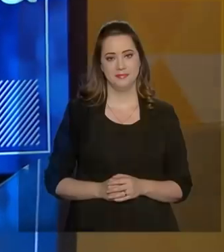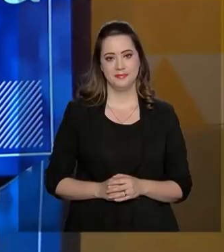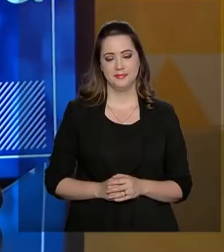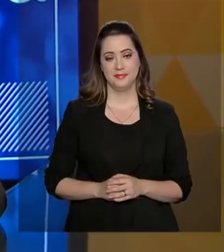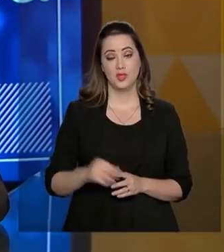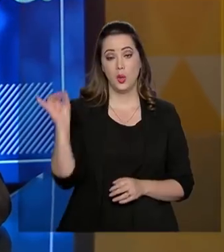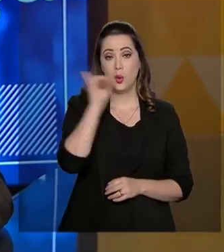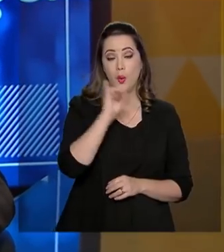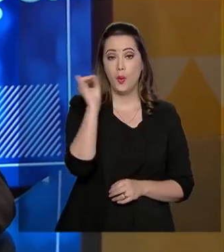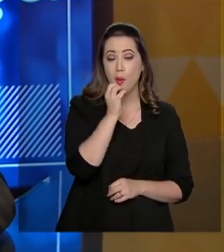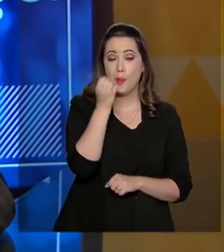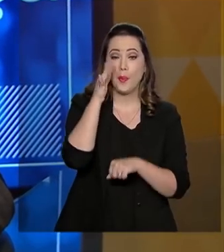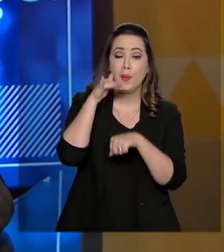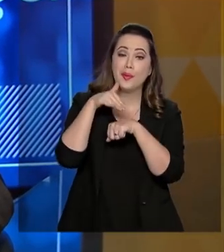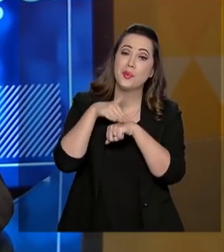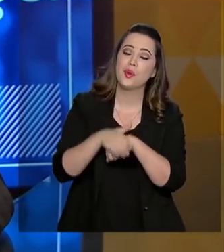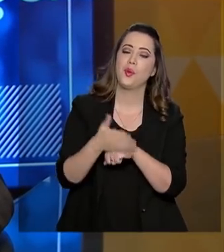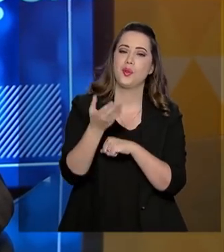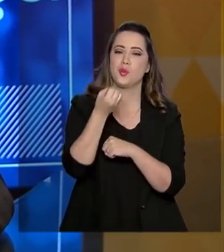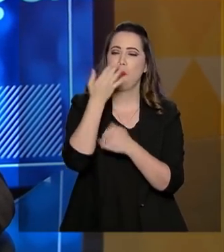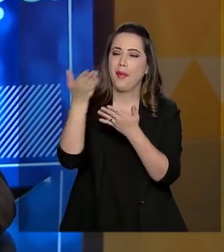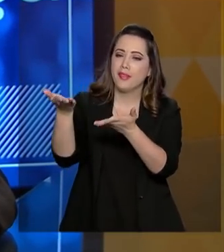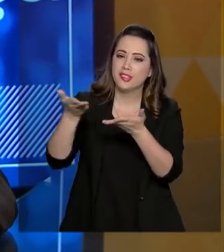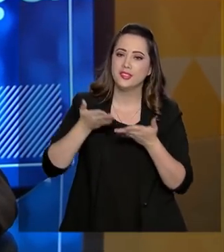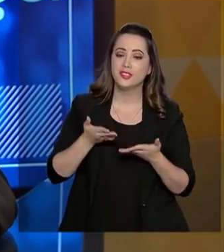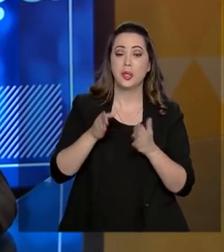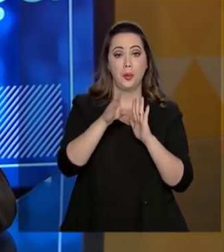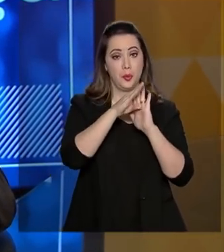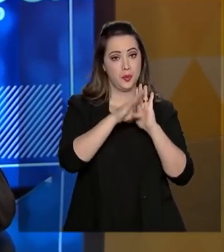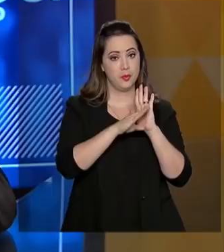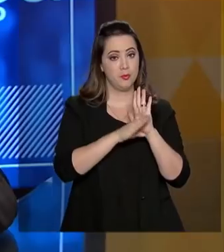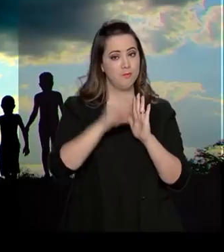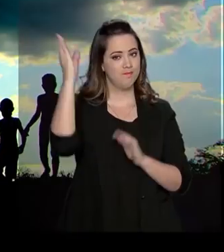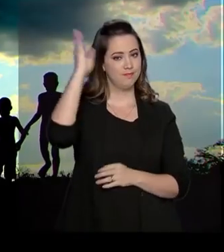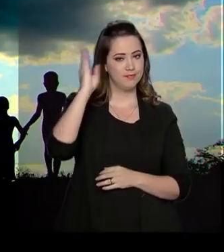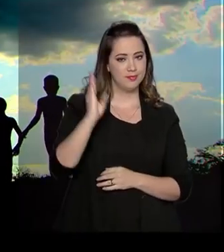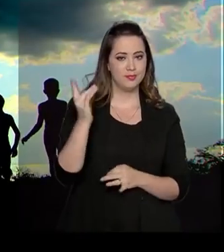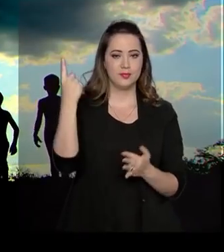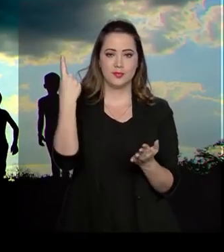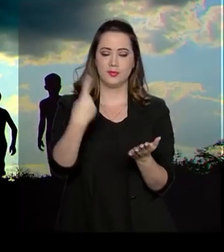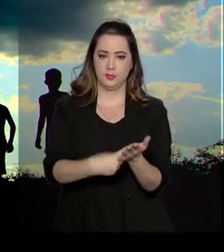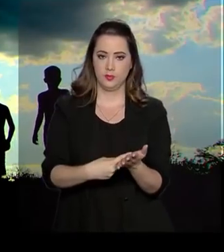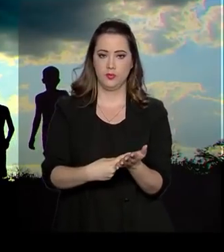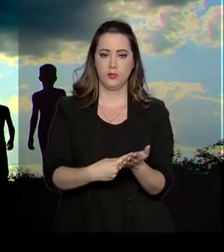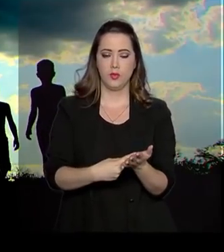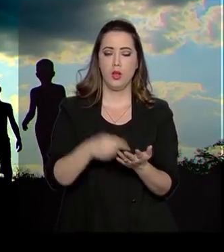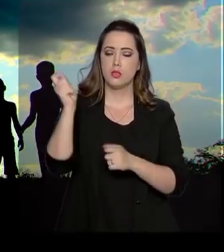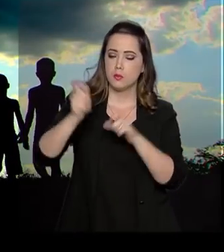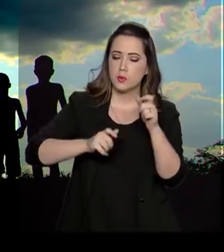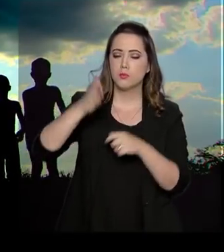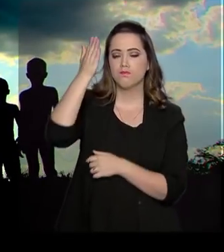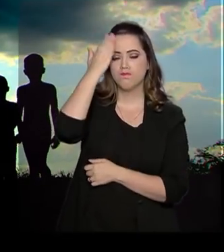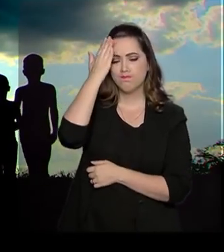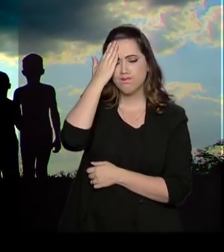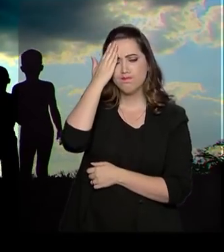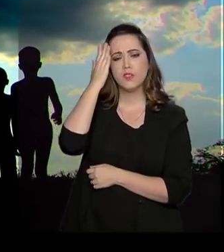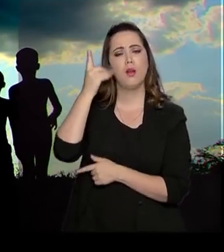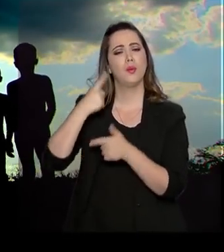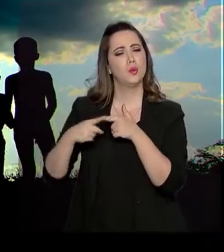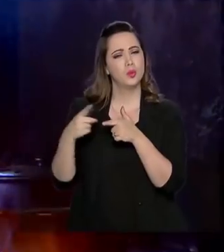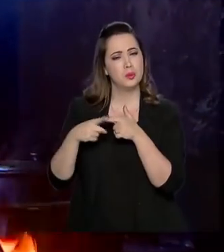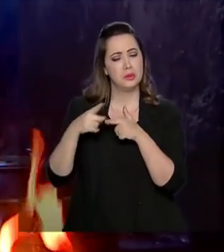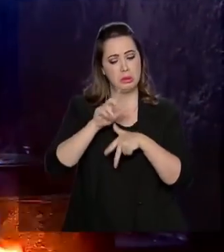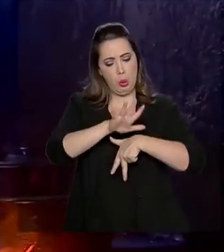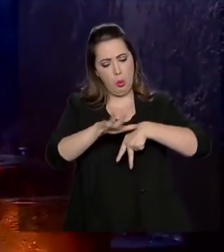Olá, boa noite e seja bem-vindo ao Brasil em Pauta. Todo mundo sabe os danos que a corrupção causa à sociedade.